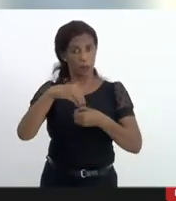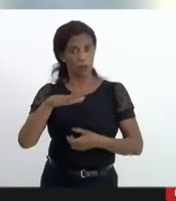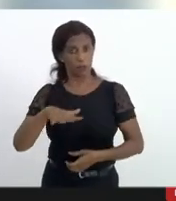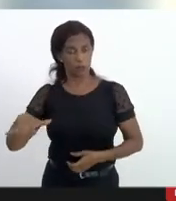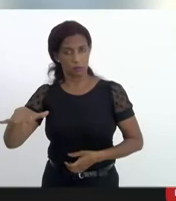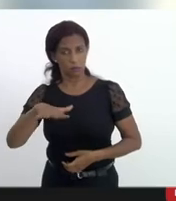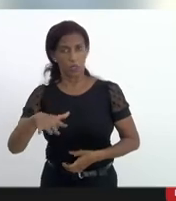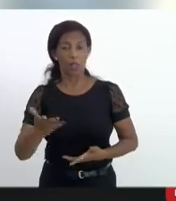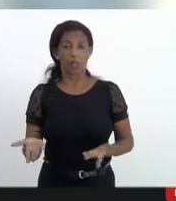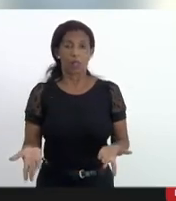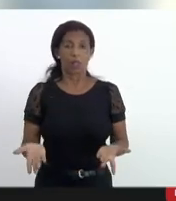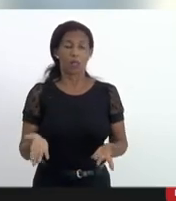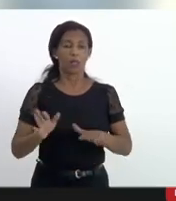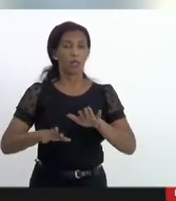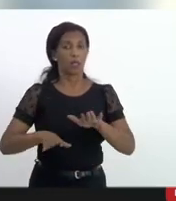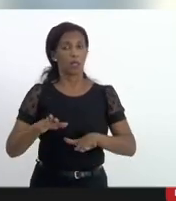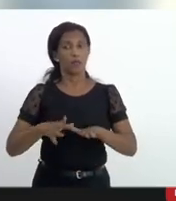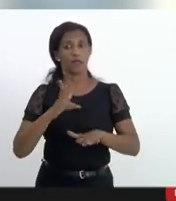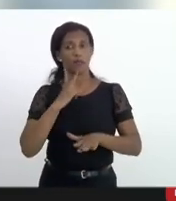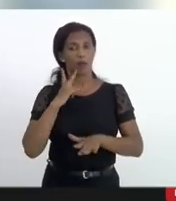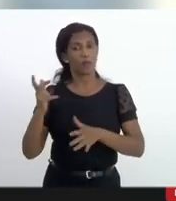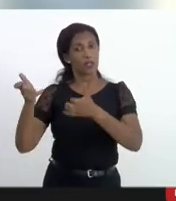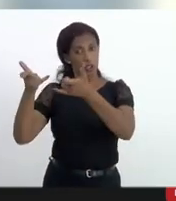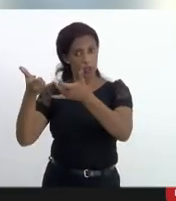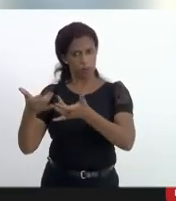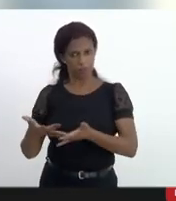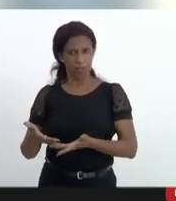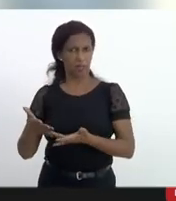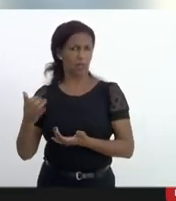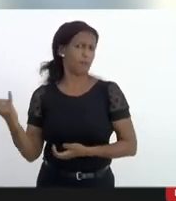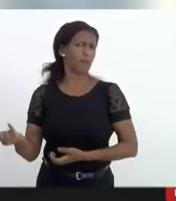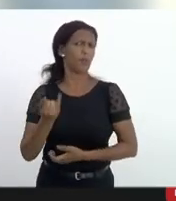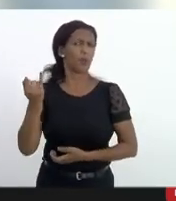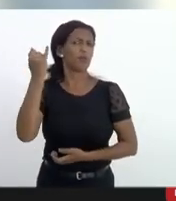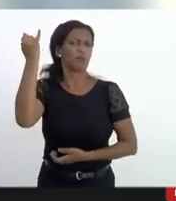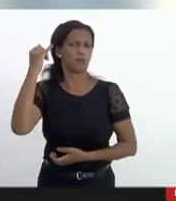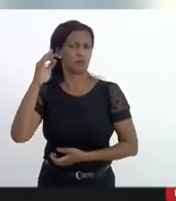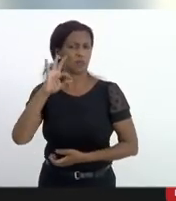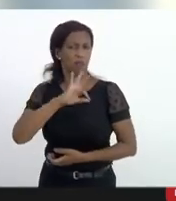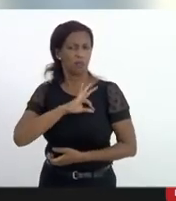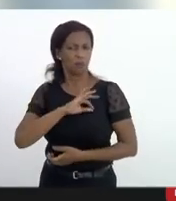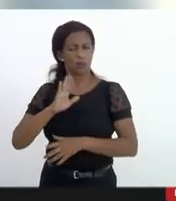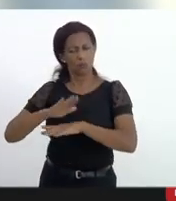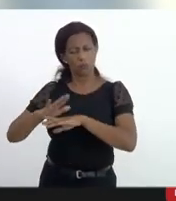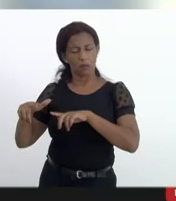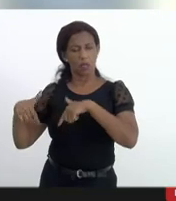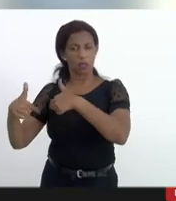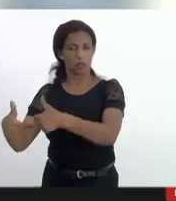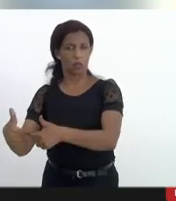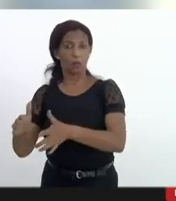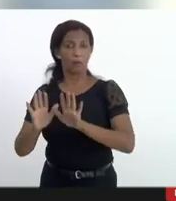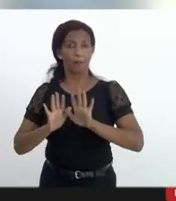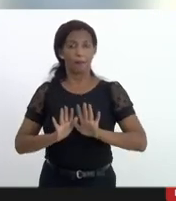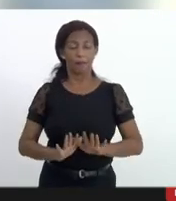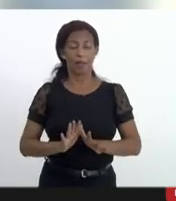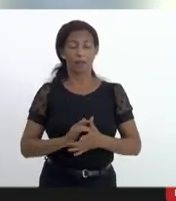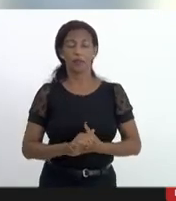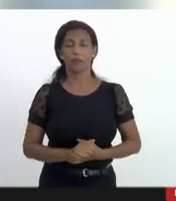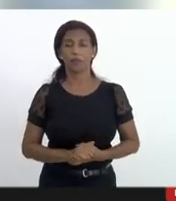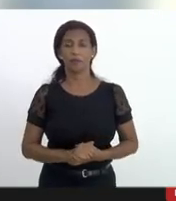e no caso aspectos que justifiquem a excepcionalidade da operação mas é